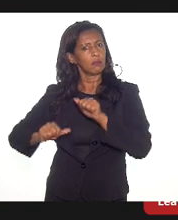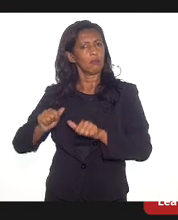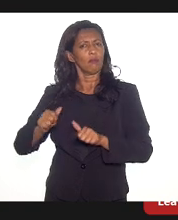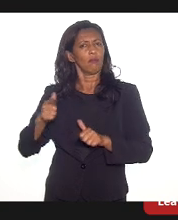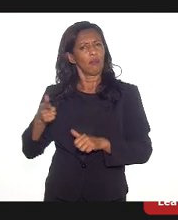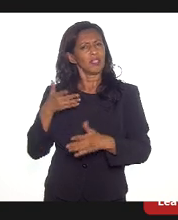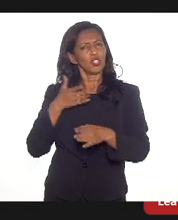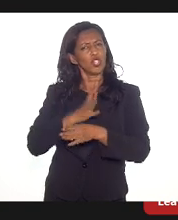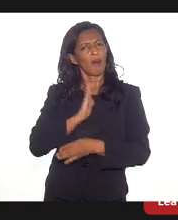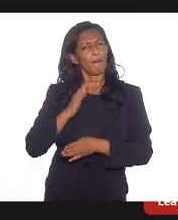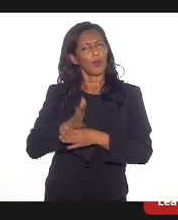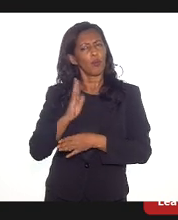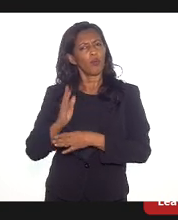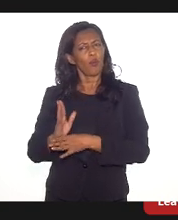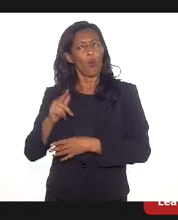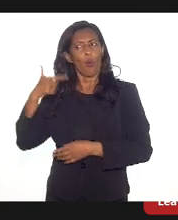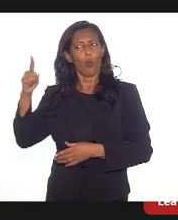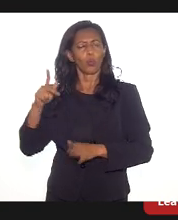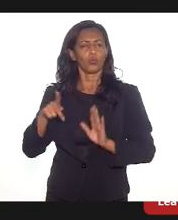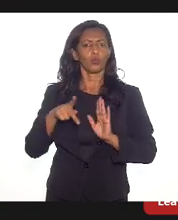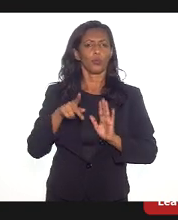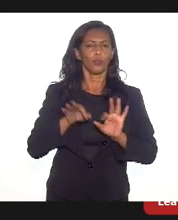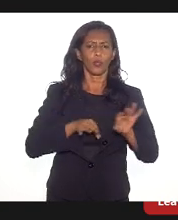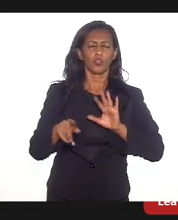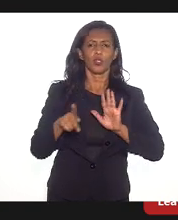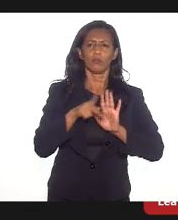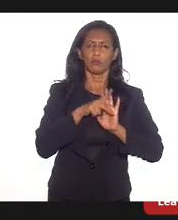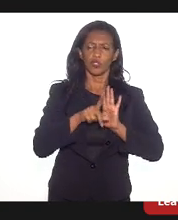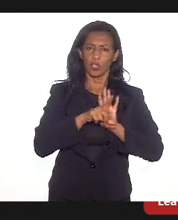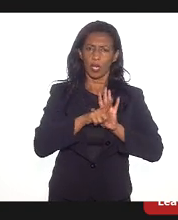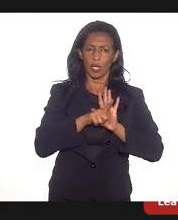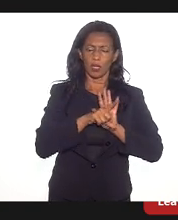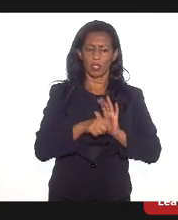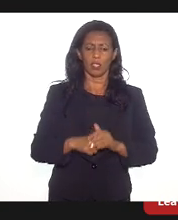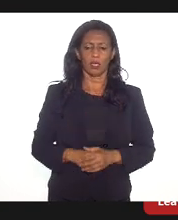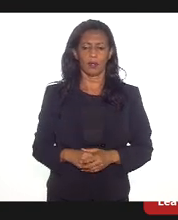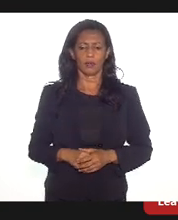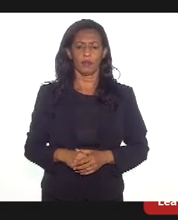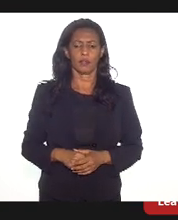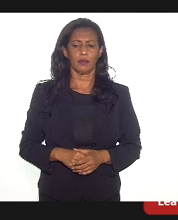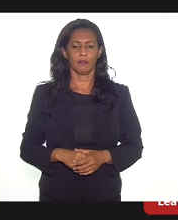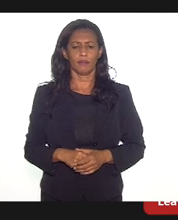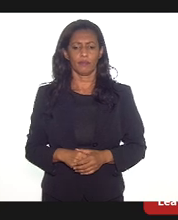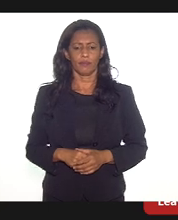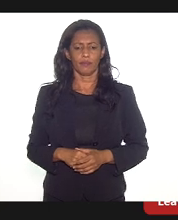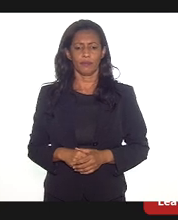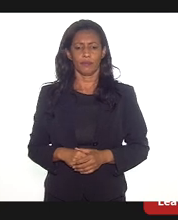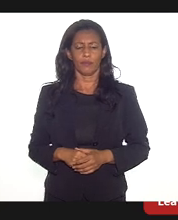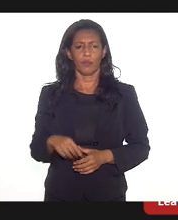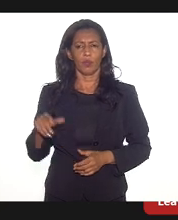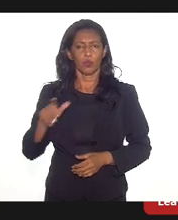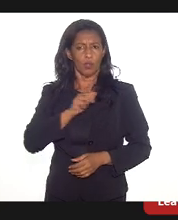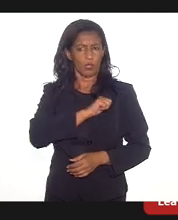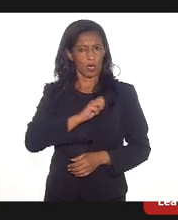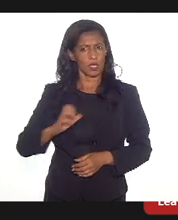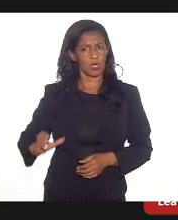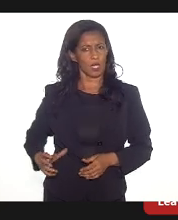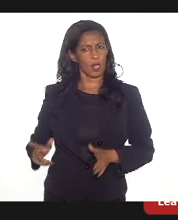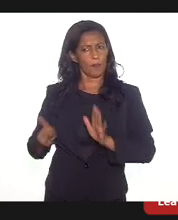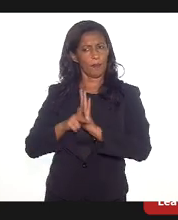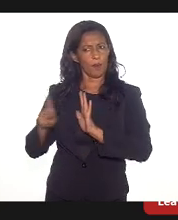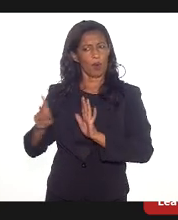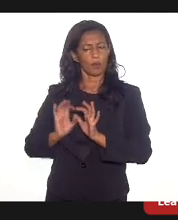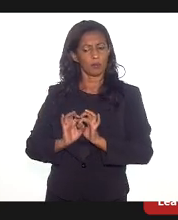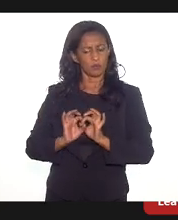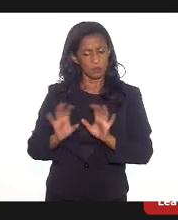aprovou mais recentemente ainda um outro projeto de lei também de iniciativa do deputado André Siciliano que